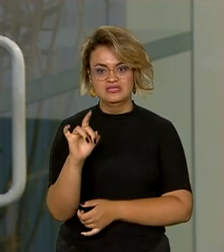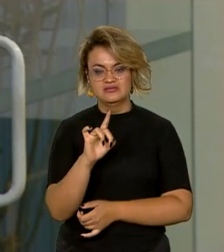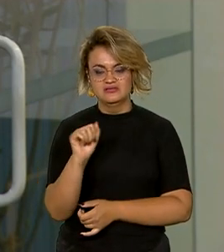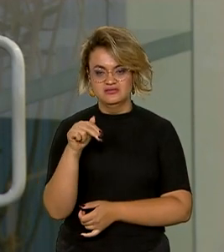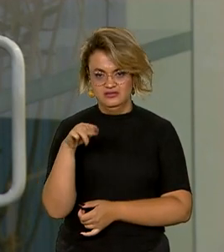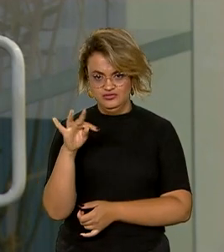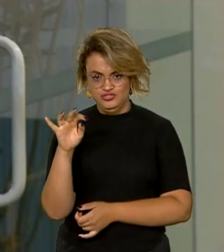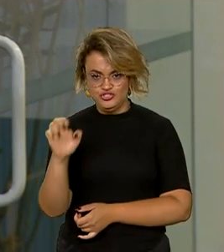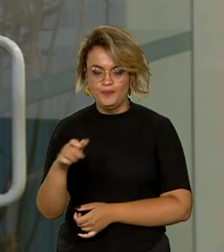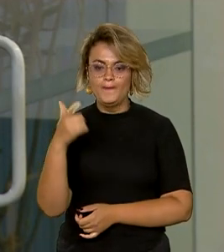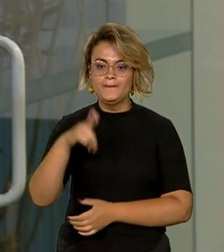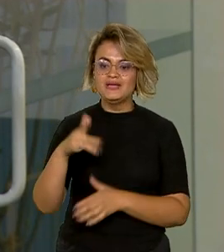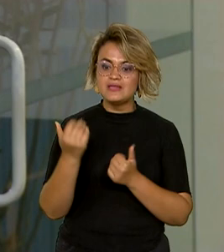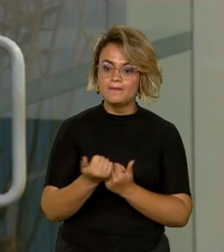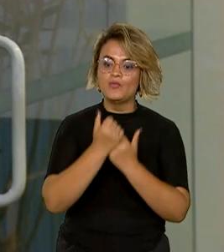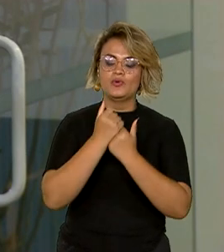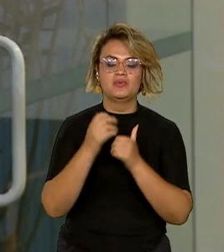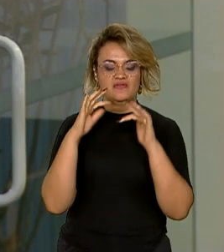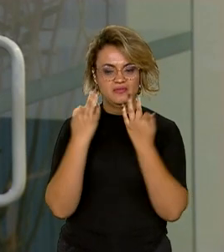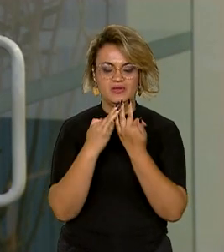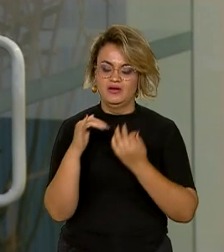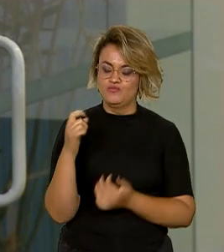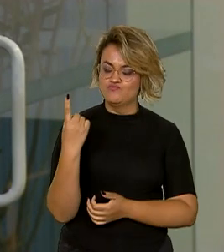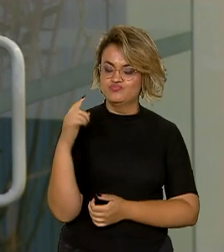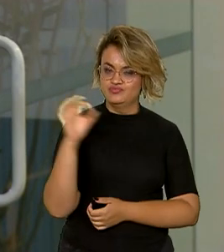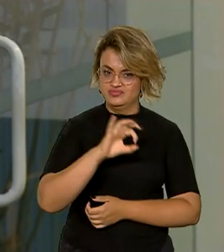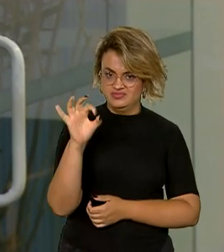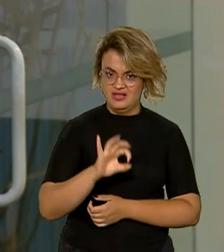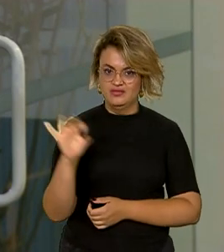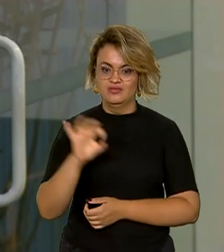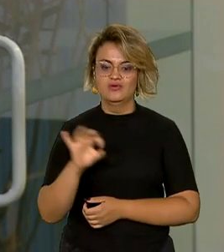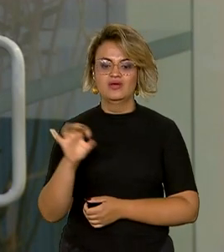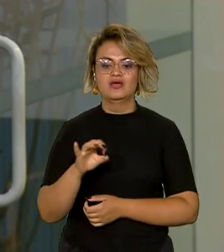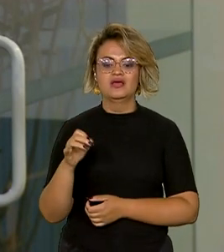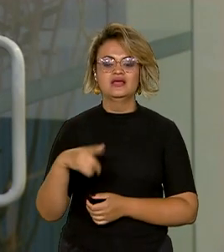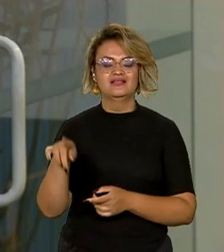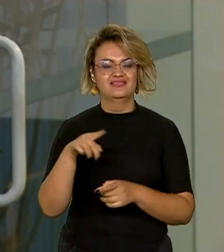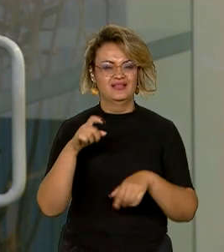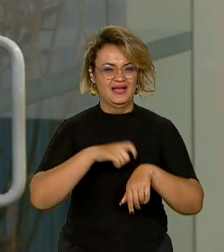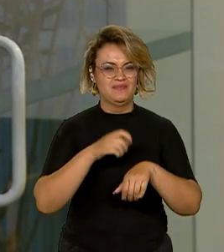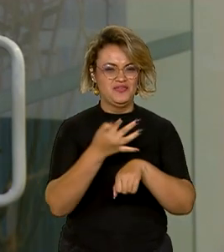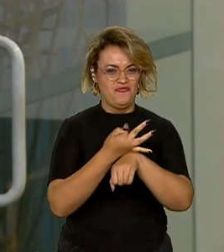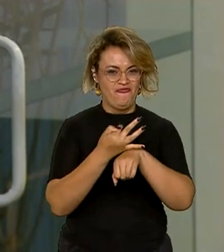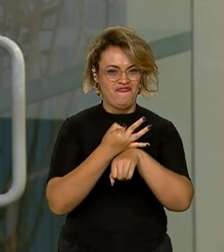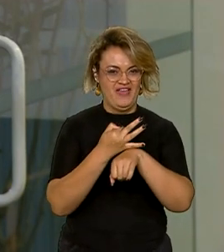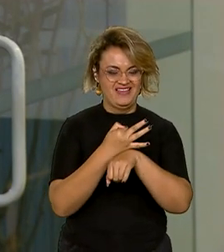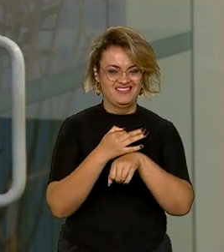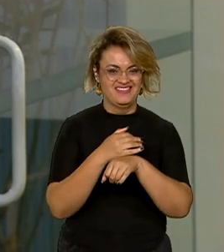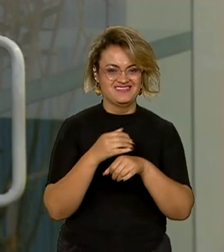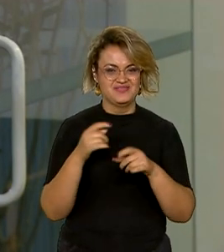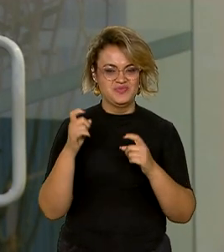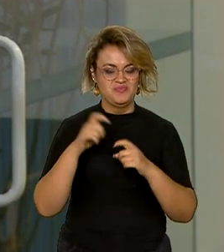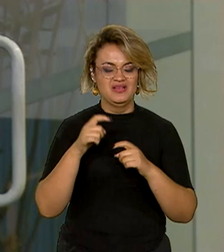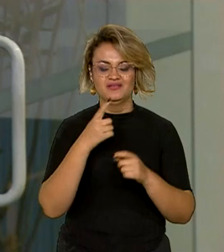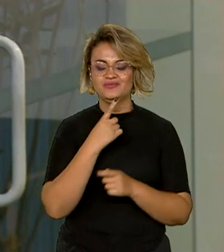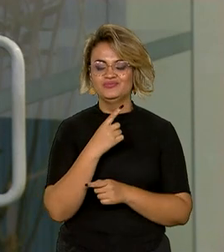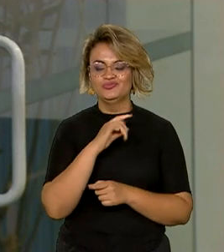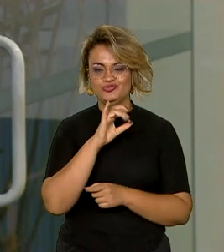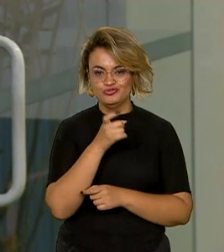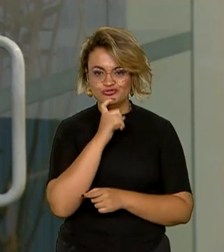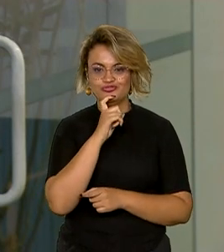para as famílias também cresceu 1%, puxado por aqueles das férias de julho, parque de diversões, hotéis e